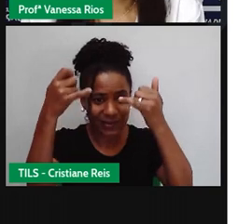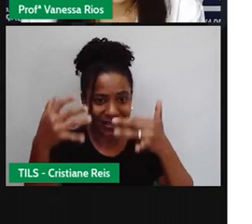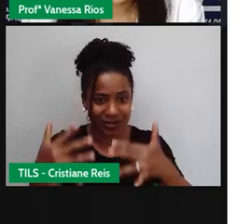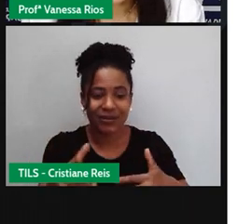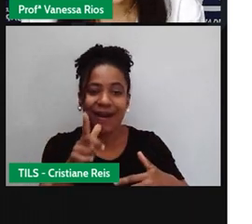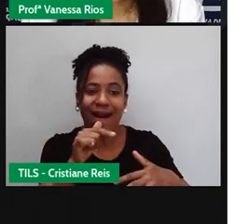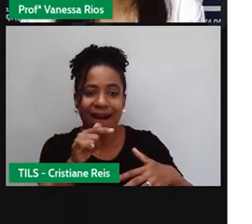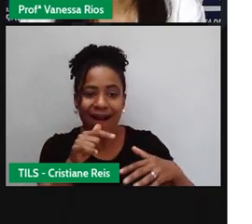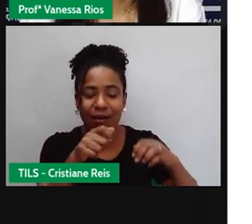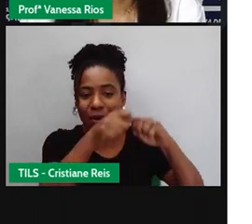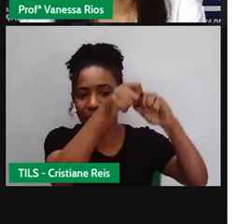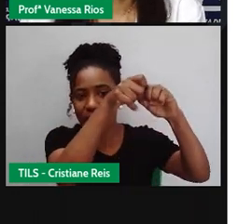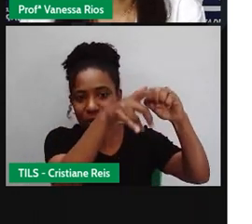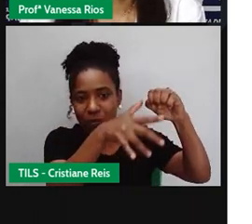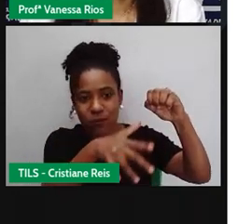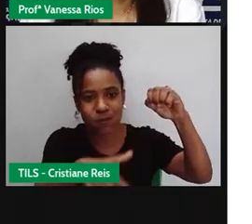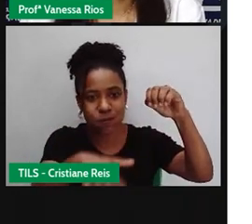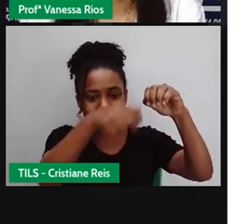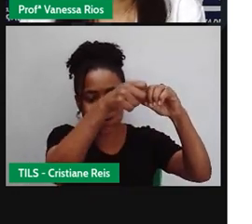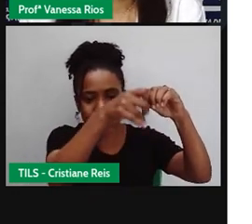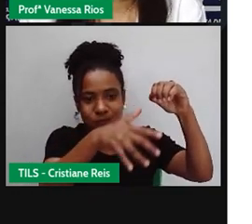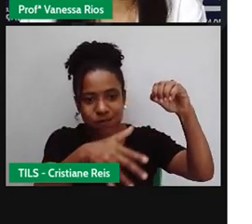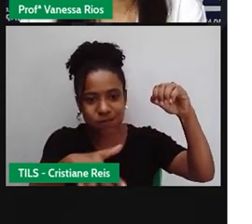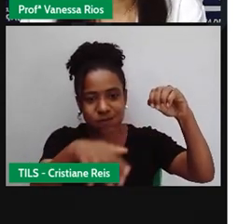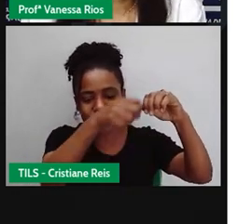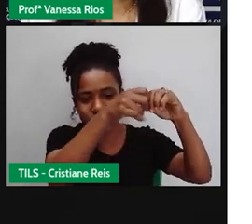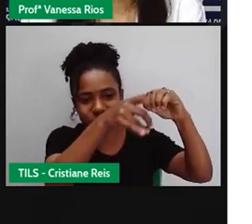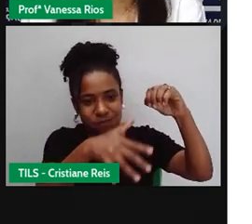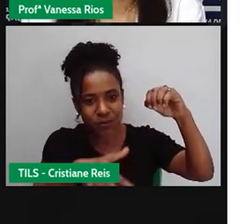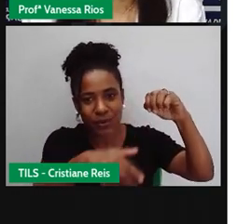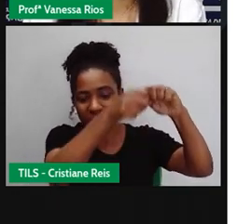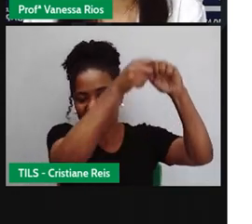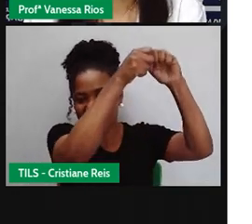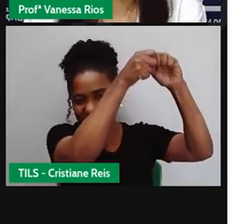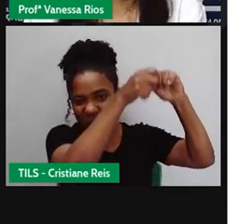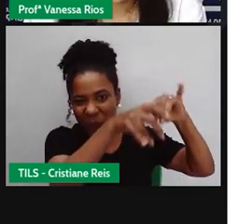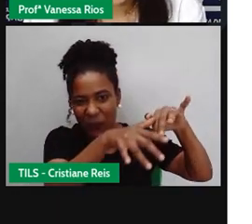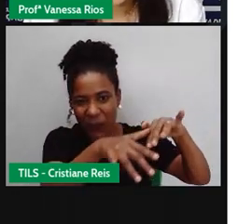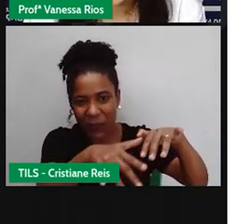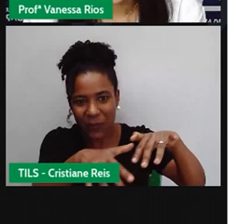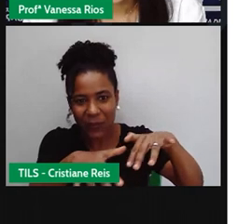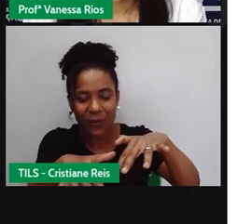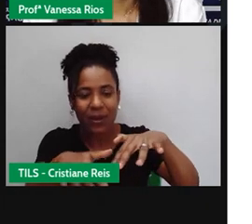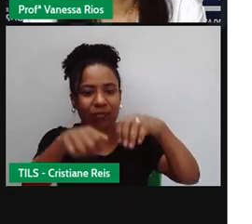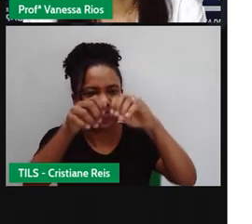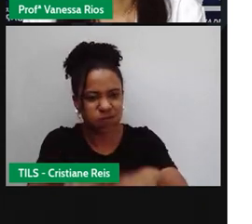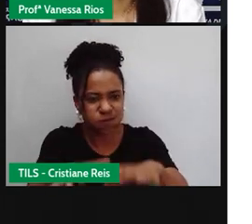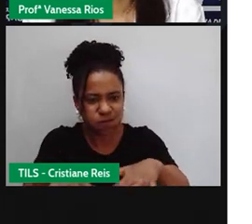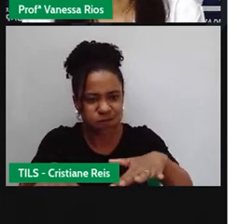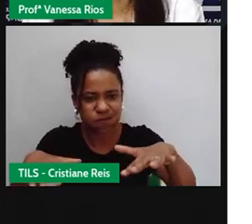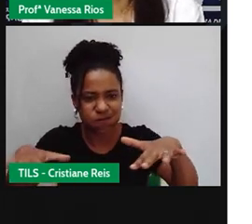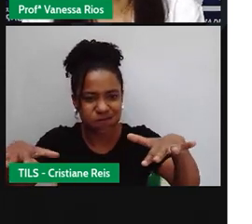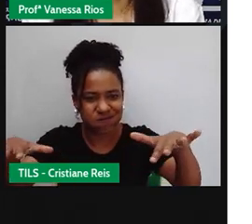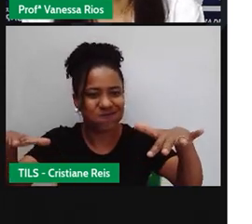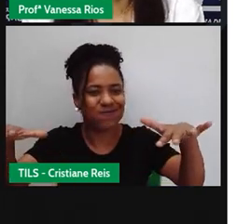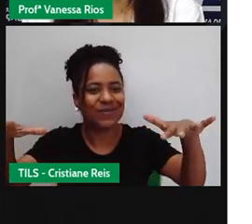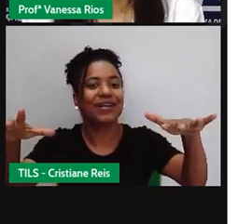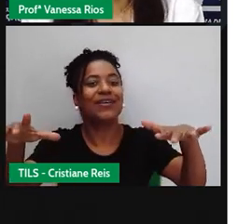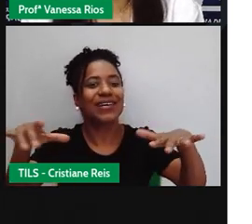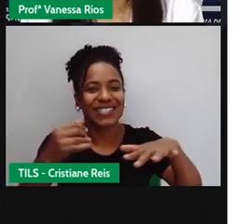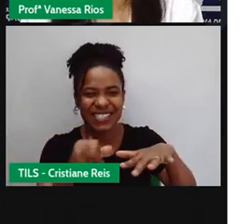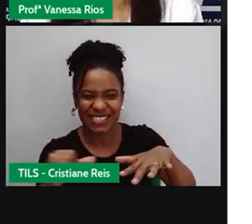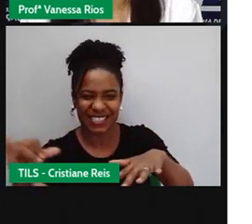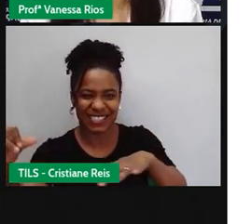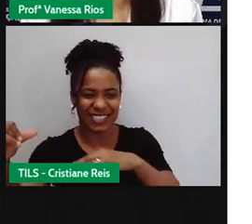armazenada, ela é estocada, né, e liberada aos poucos. A movimentação da água,